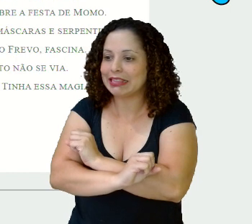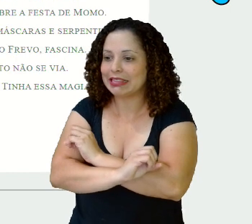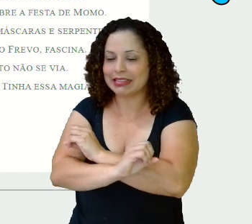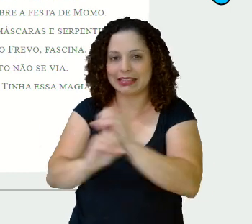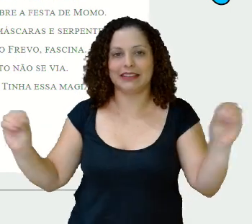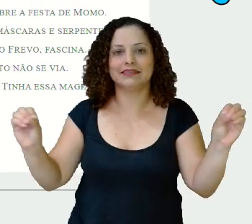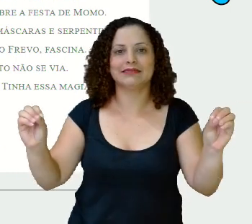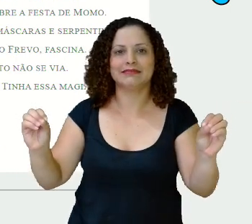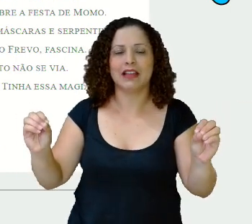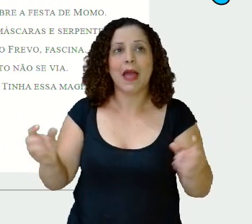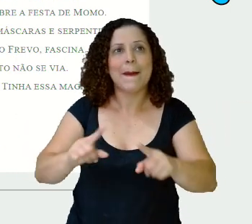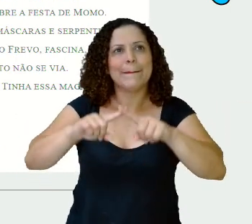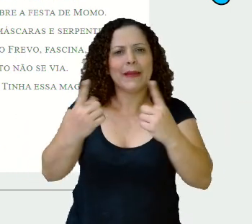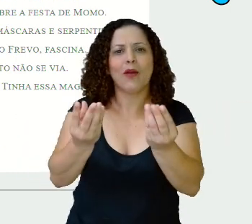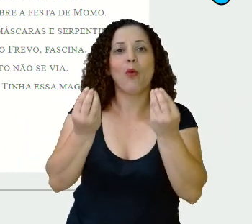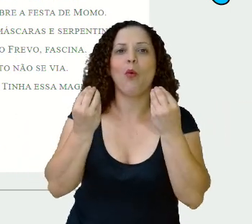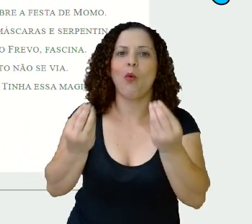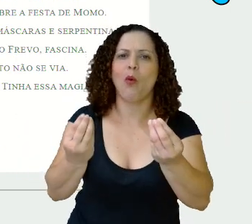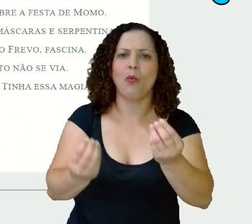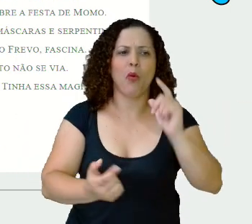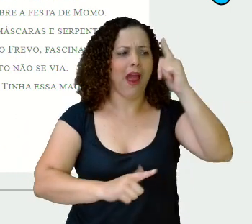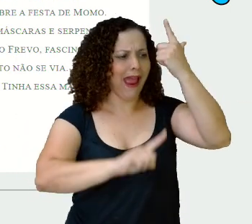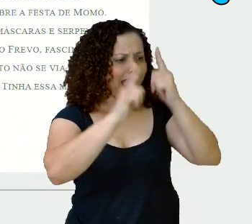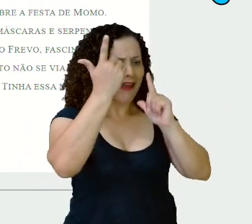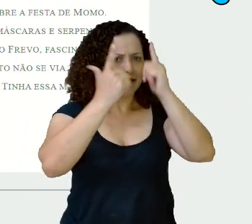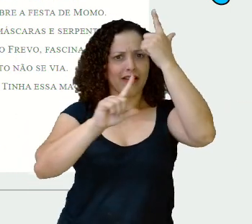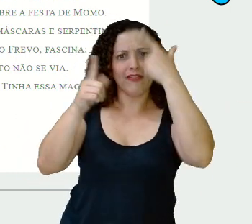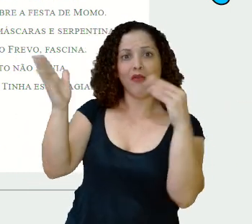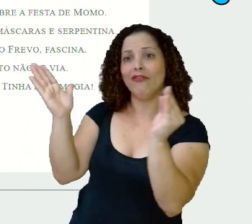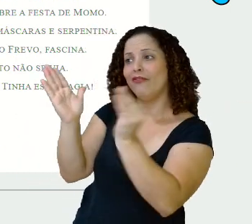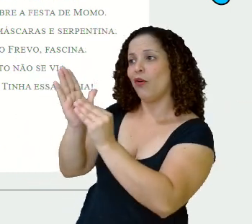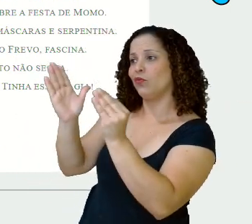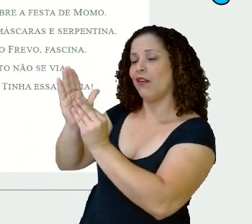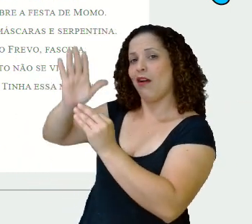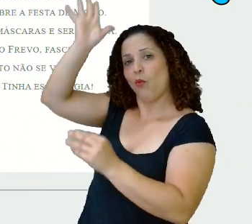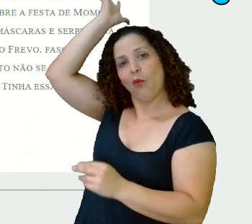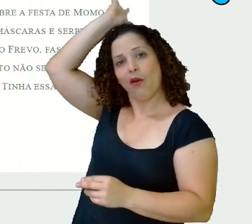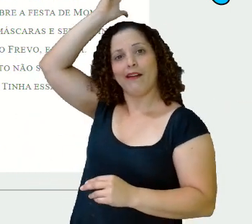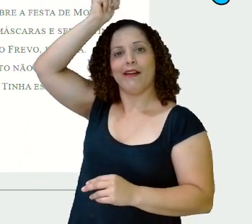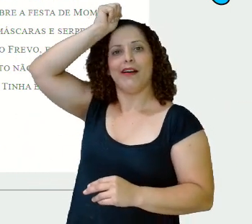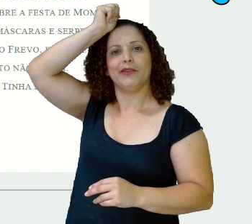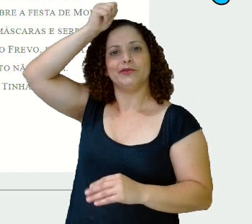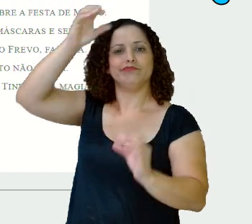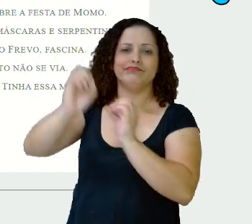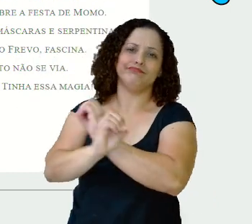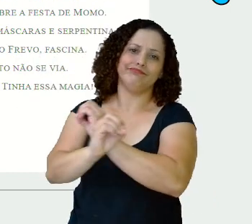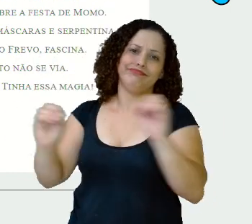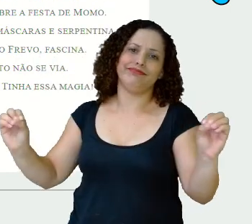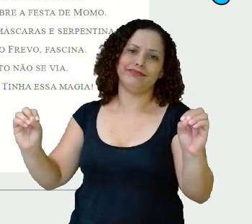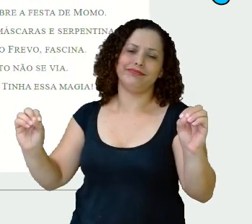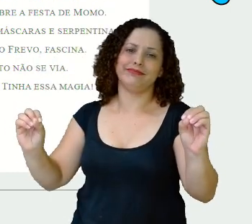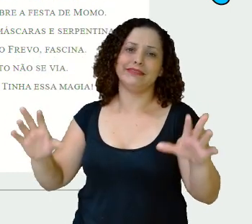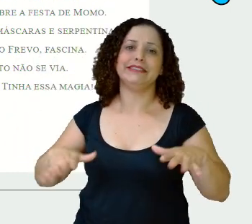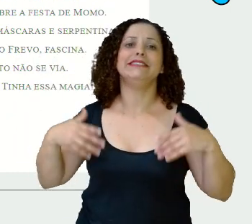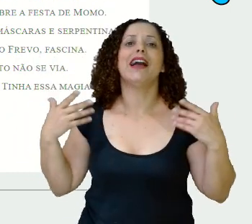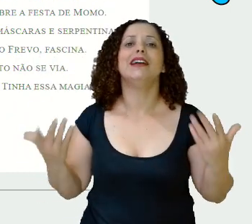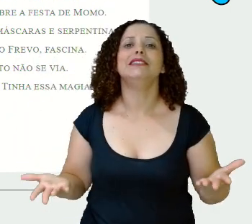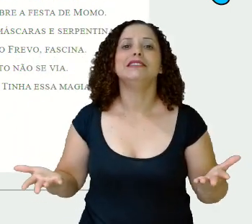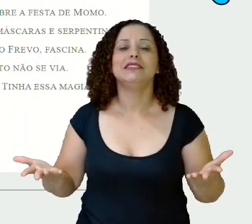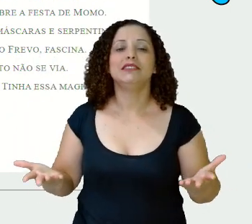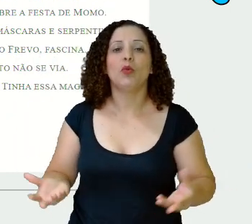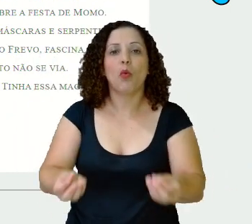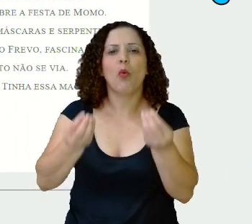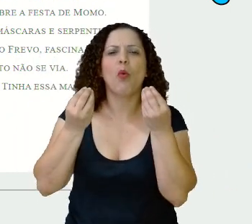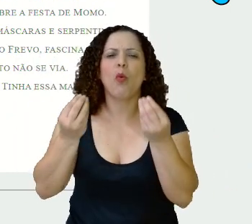Carnaval sem o galo por aqui, se acabou! Zé Pereira segura a